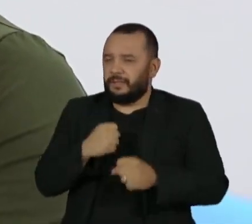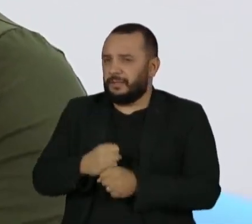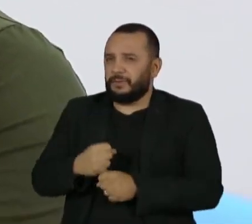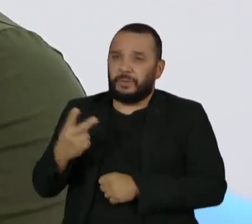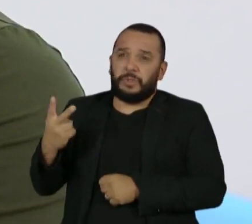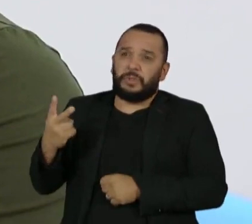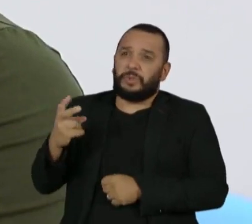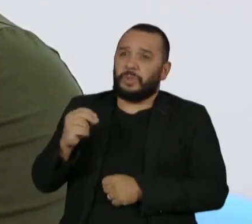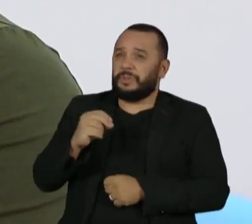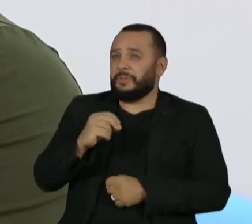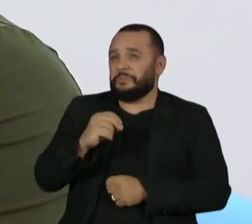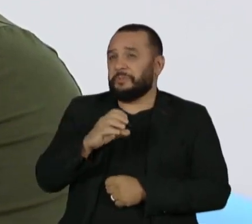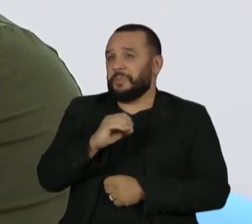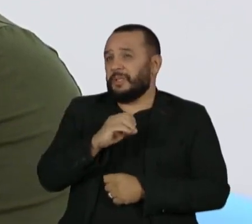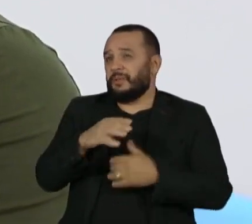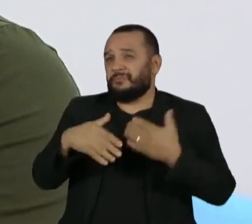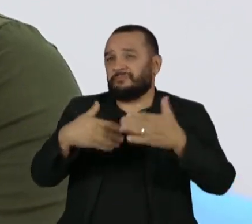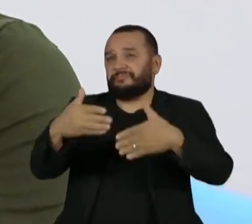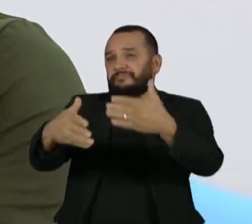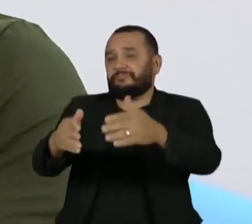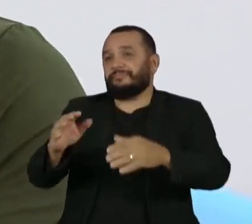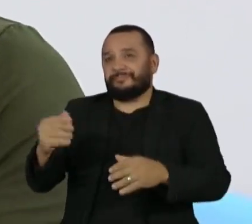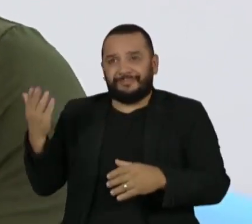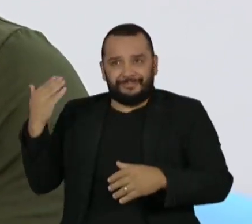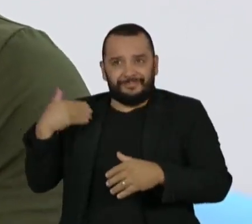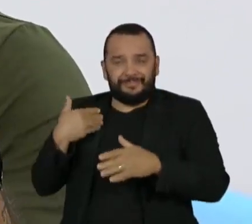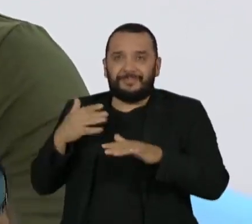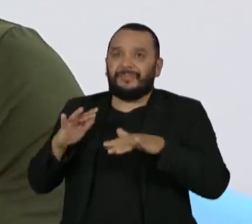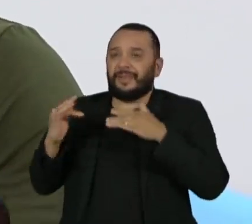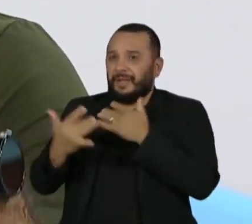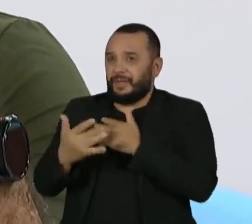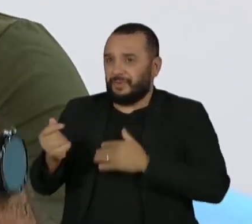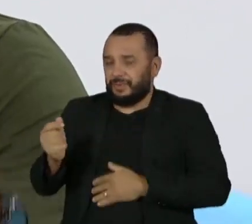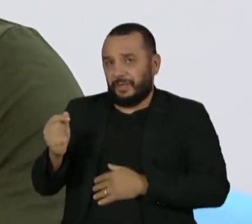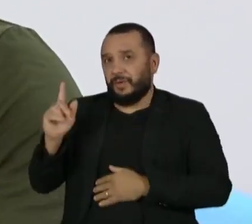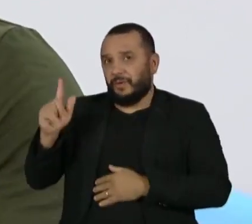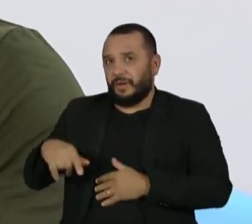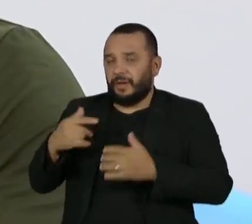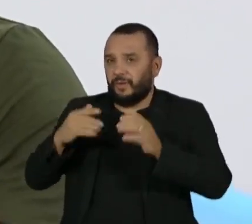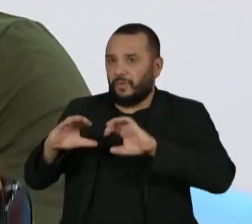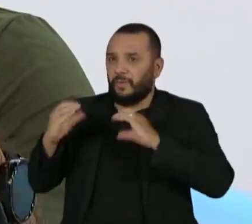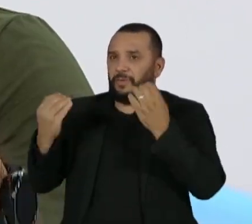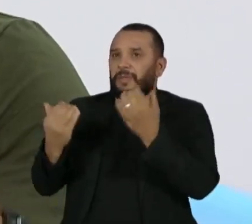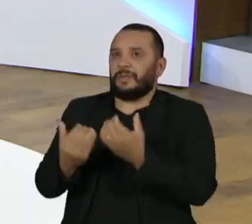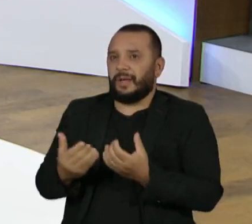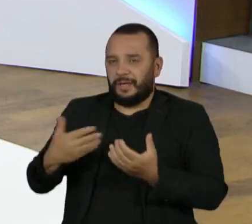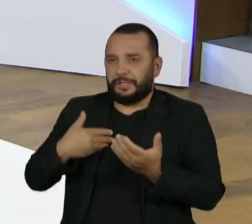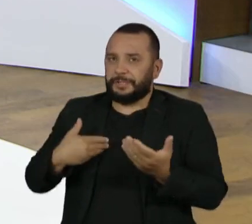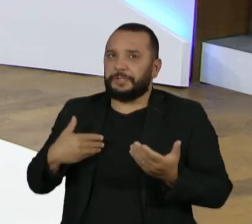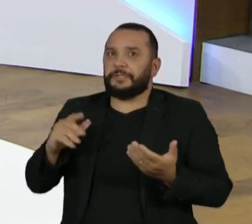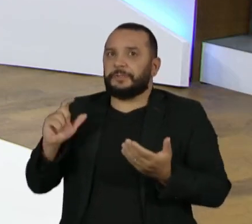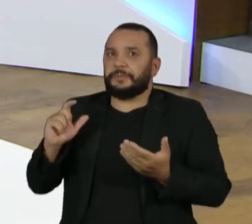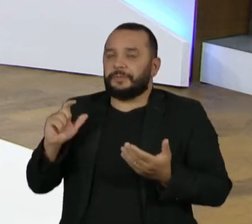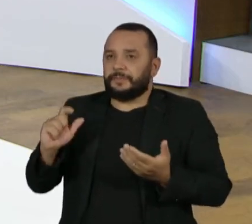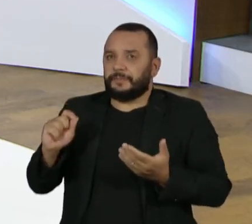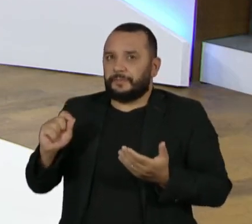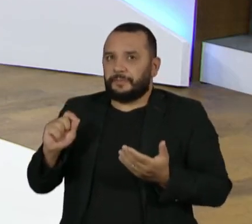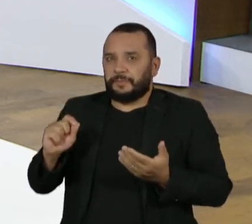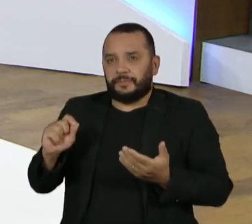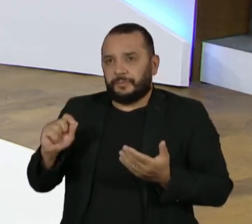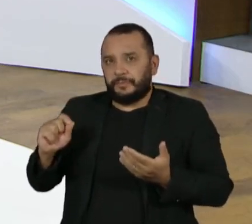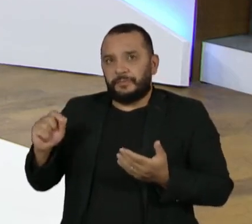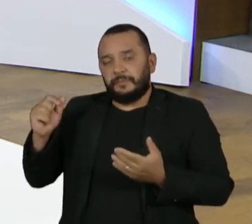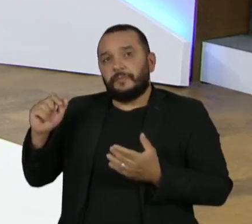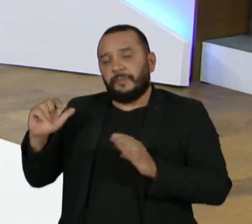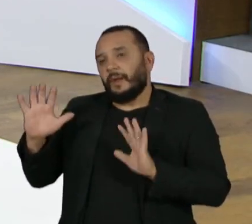coisa, redes sociais eram ambientes onde comunidades se formavam e o provedor da rede não